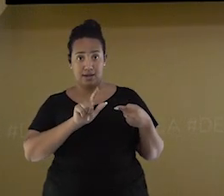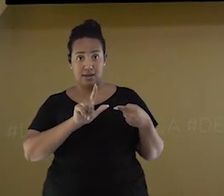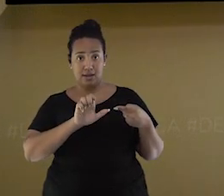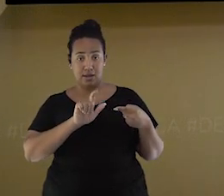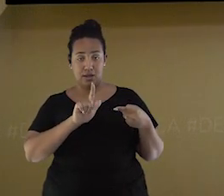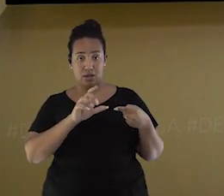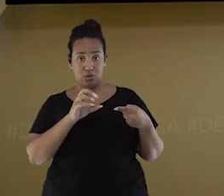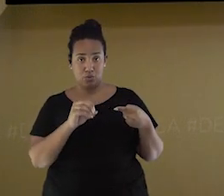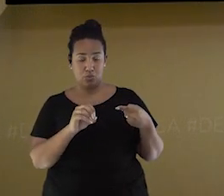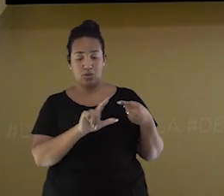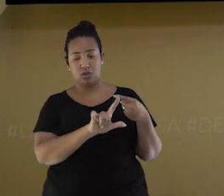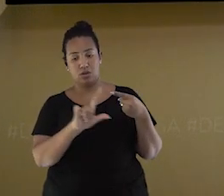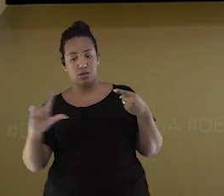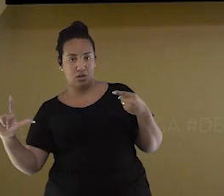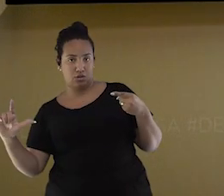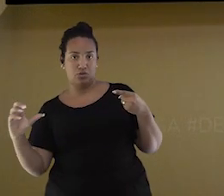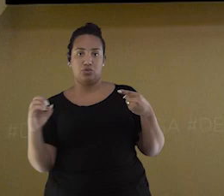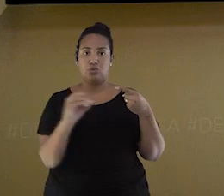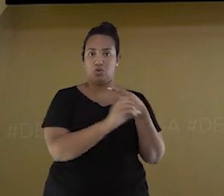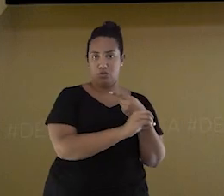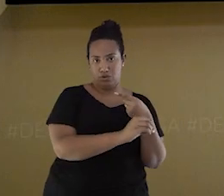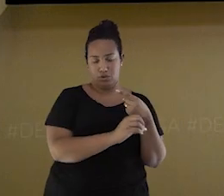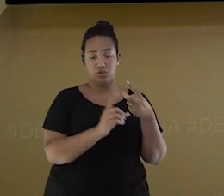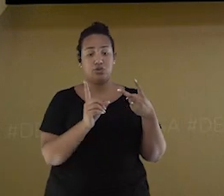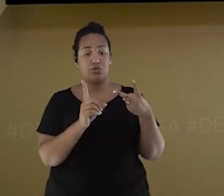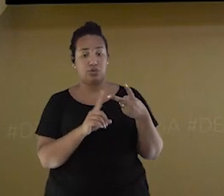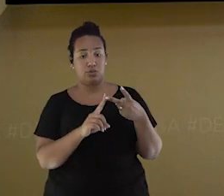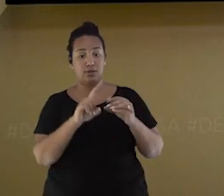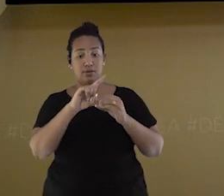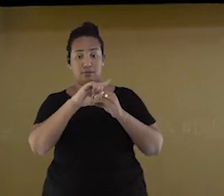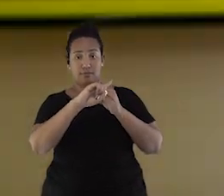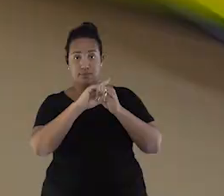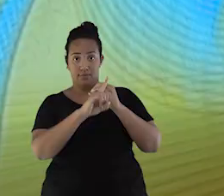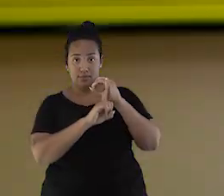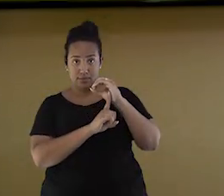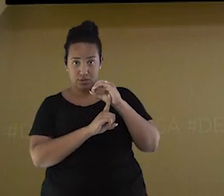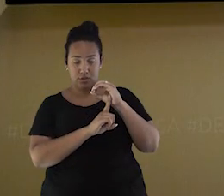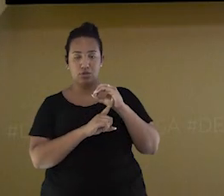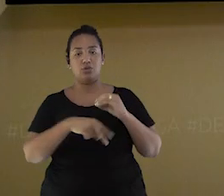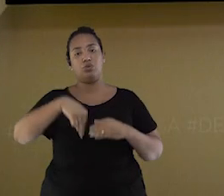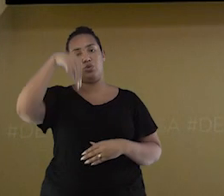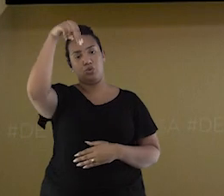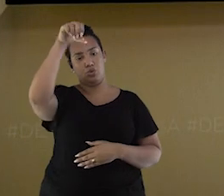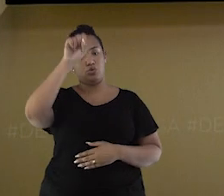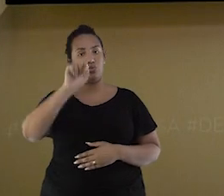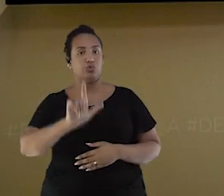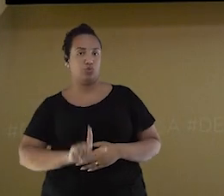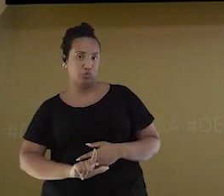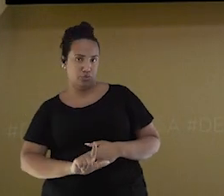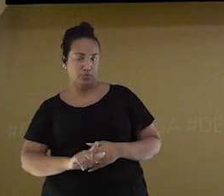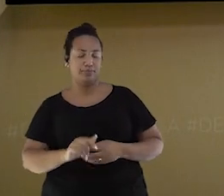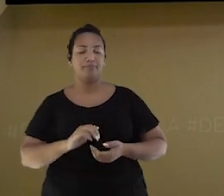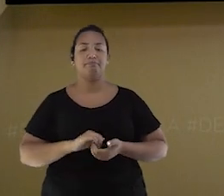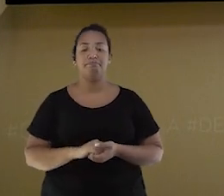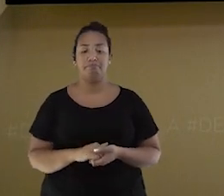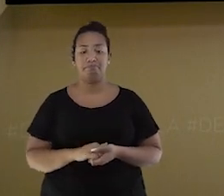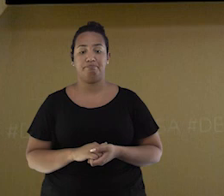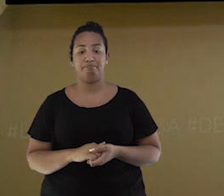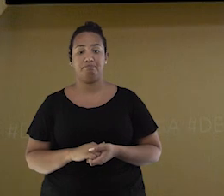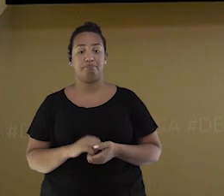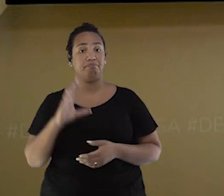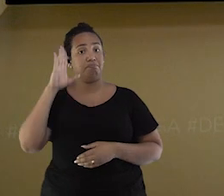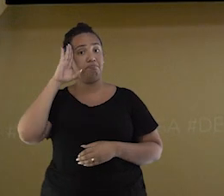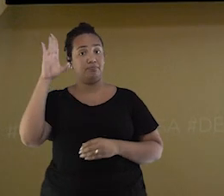Terra verticalmente, no sentido norte-sul. O principal paralelo é a linha